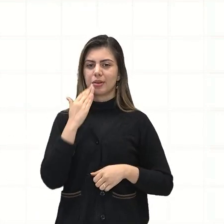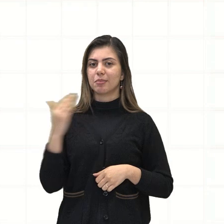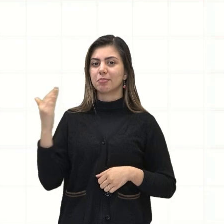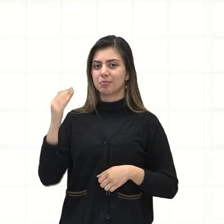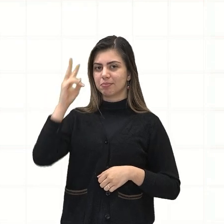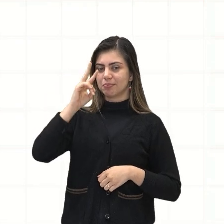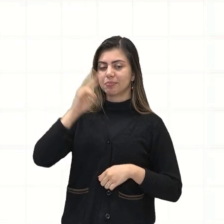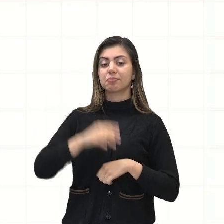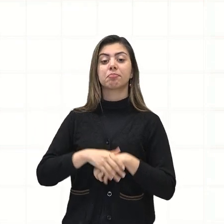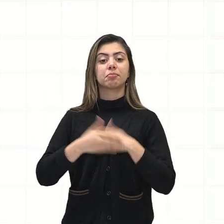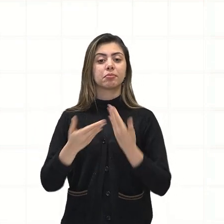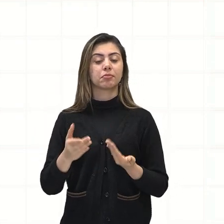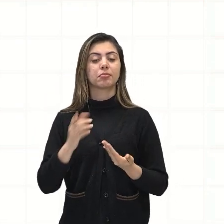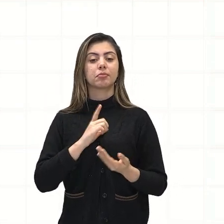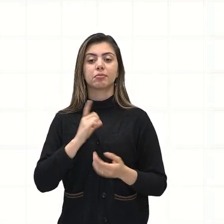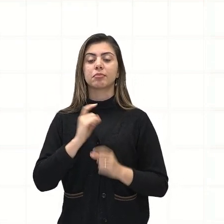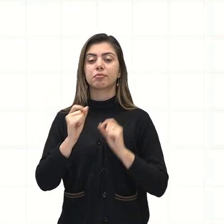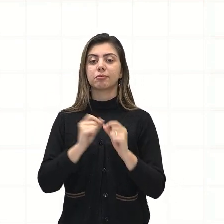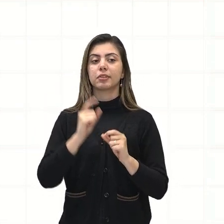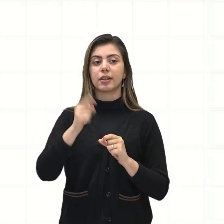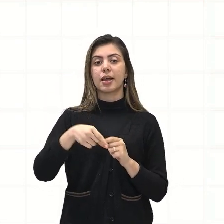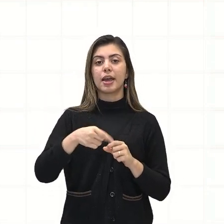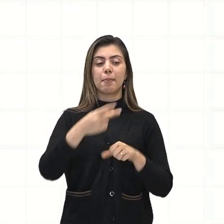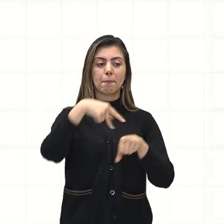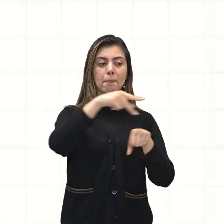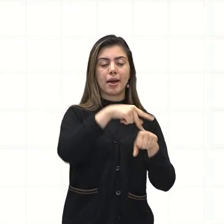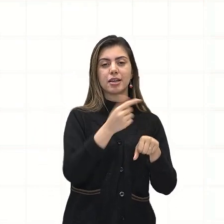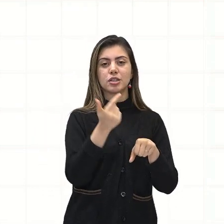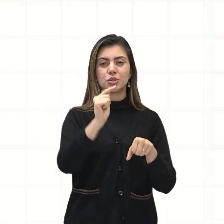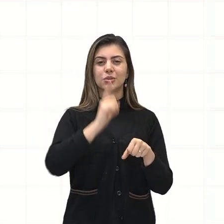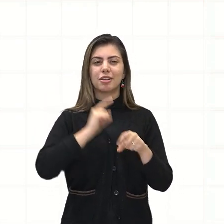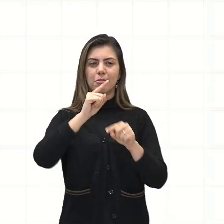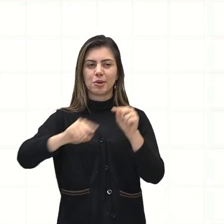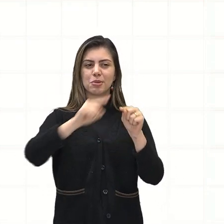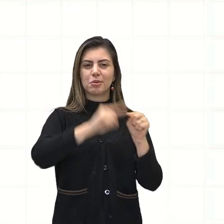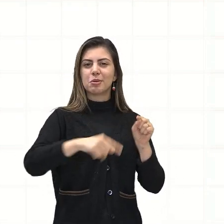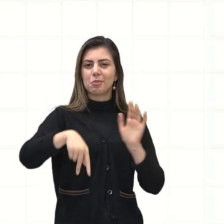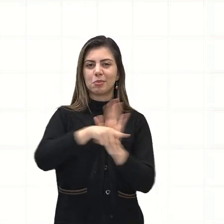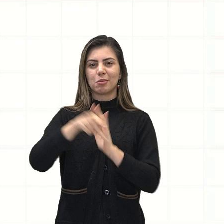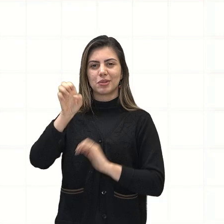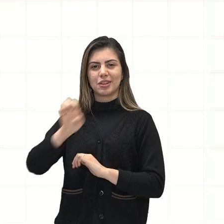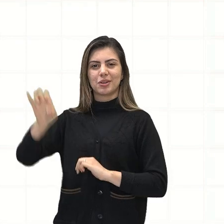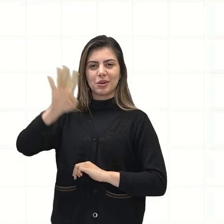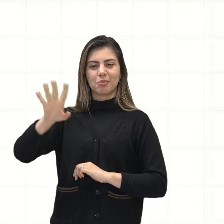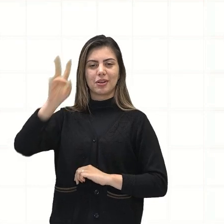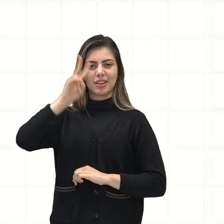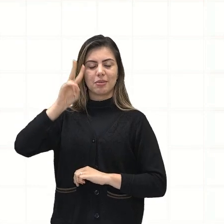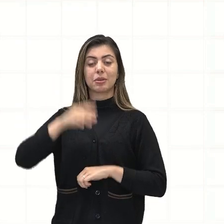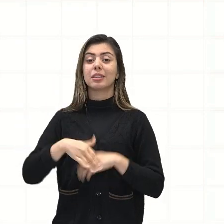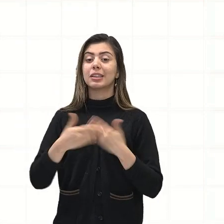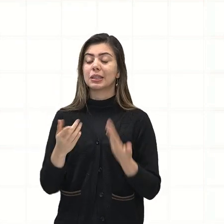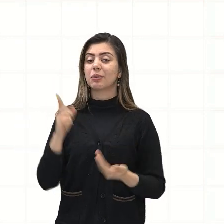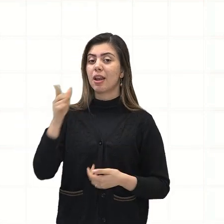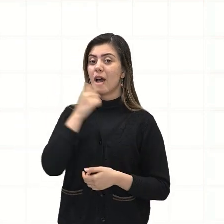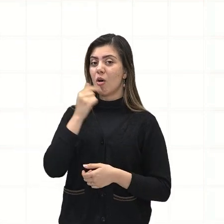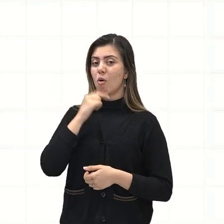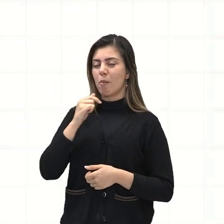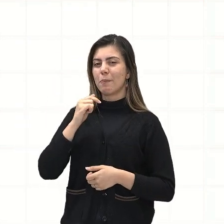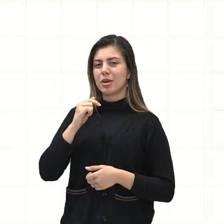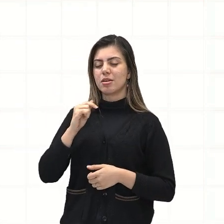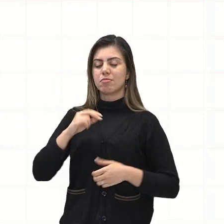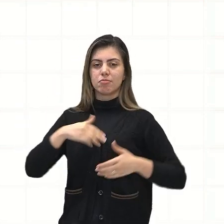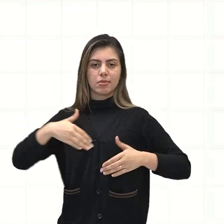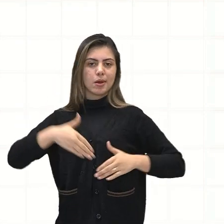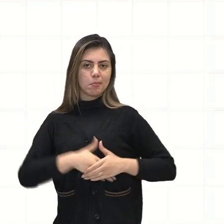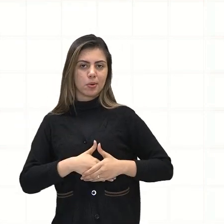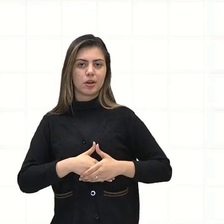bloqueio continental, né? Que foi a política napoleônica na Europa. Então, olha só! A presença de Napoleão Bonaparte em